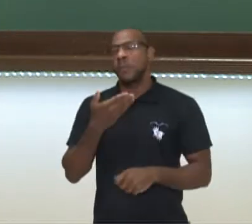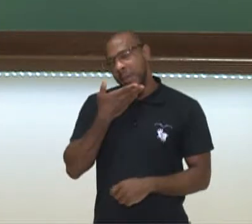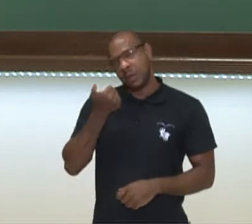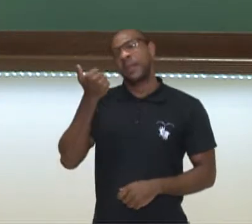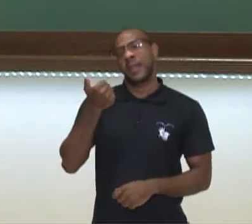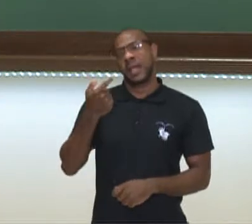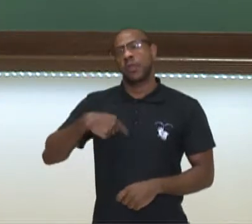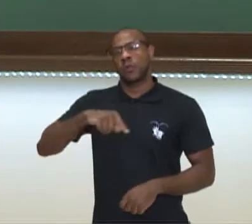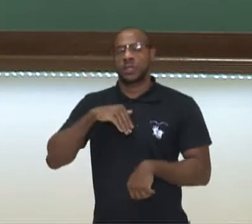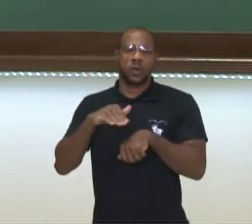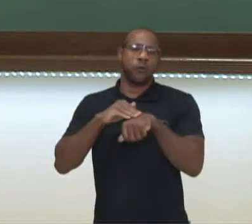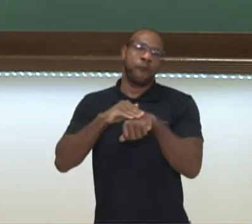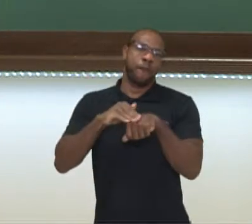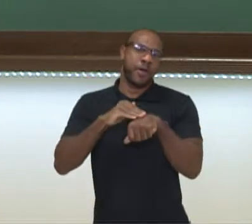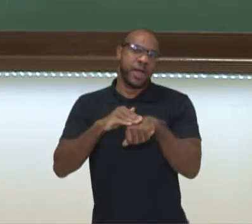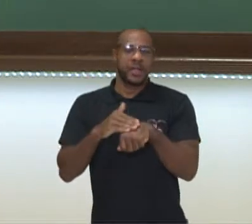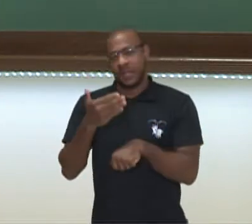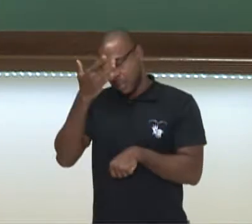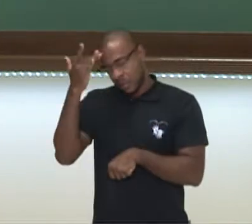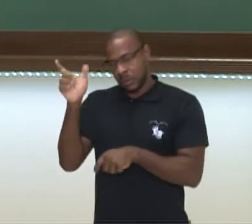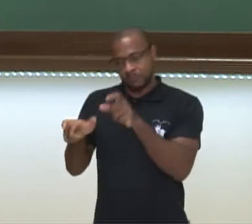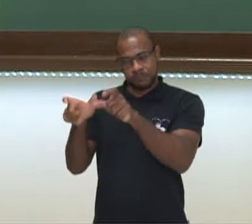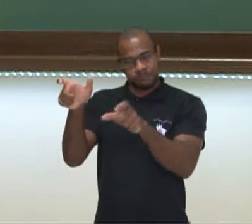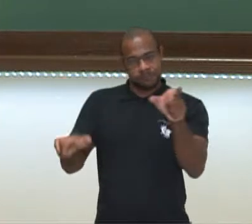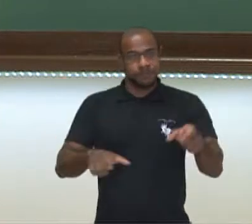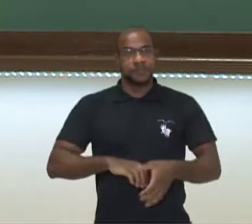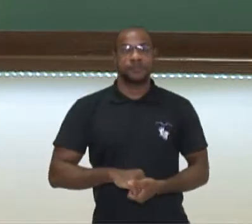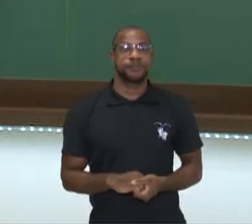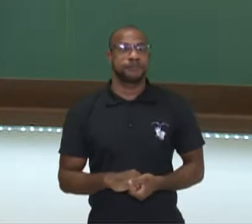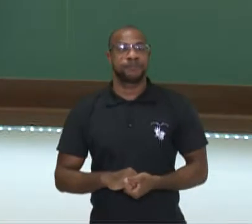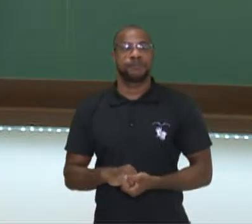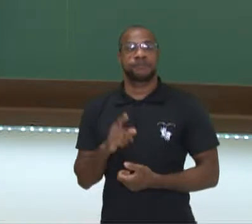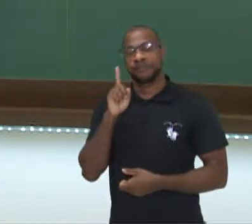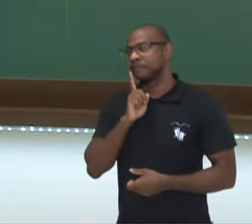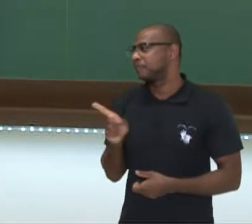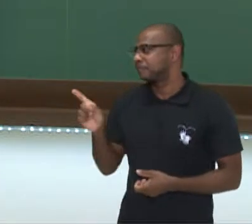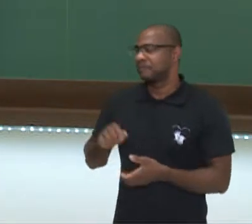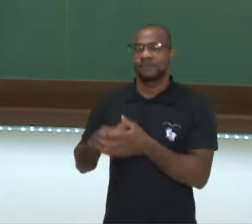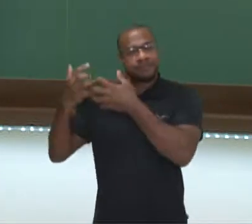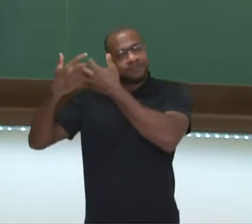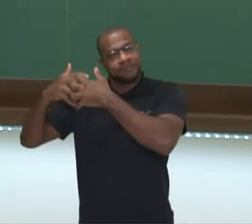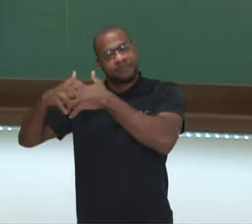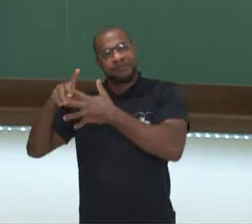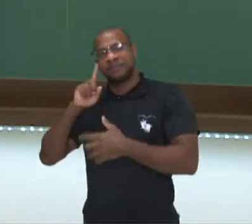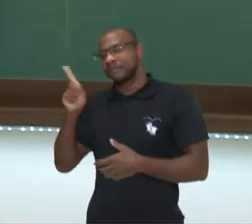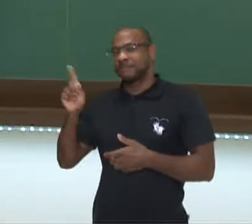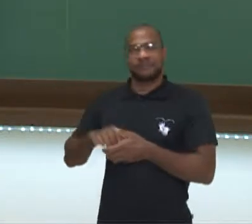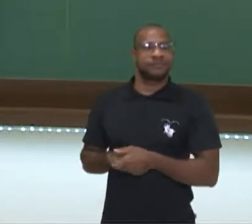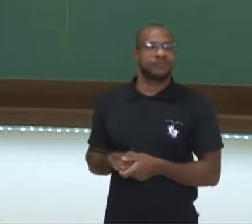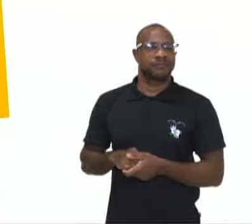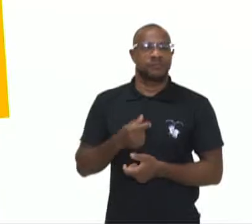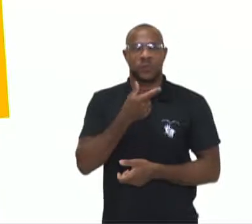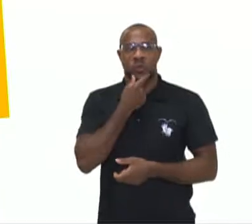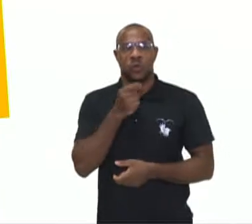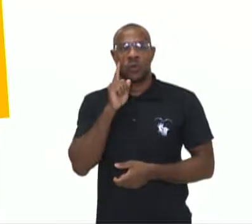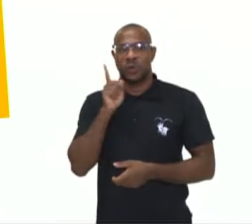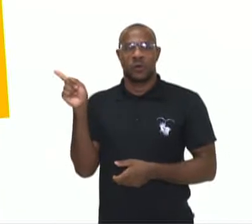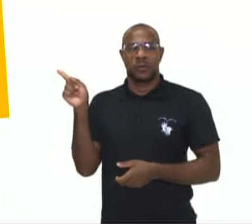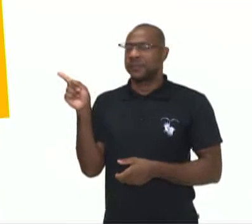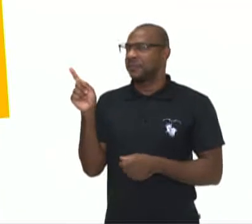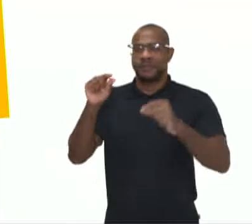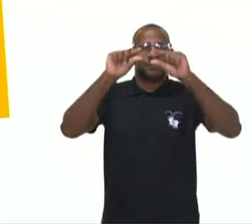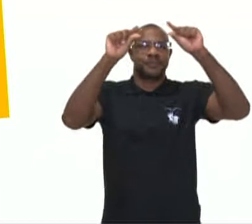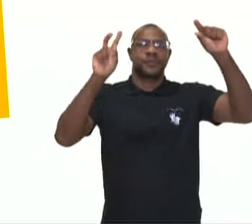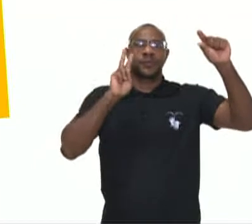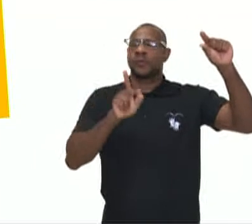nosso diálogo uns com os outros. Vamos lá? Quero começar com uma reflexão. Esse aqui é Stephen Hawking e ele diz o